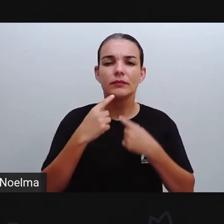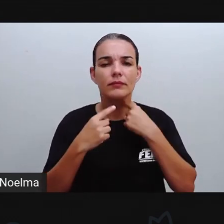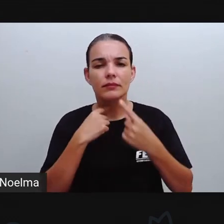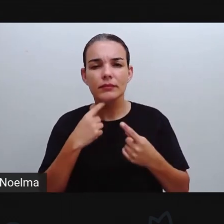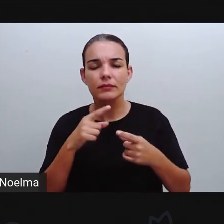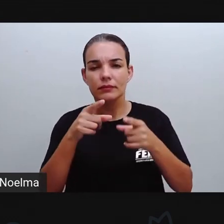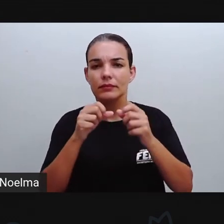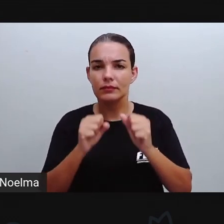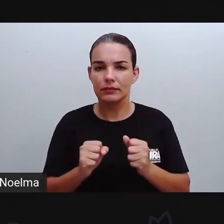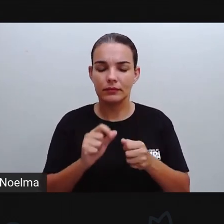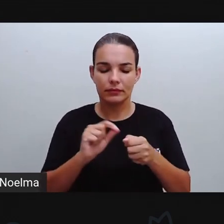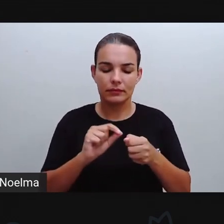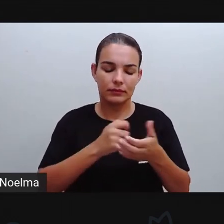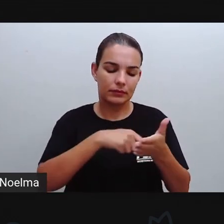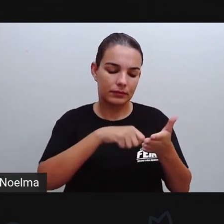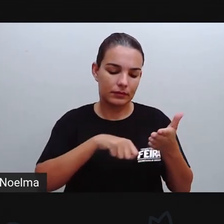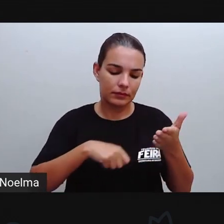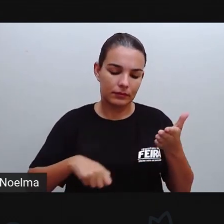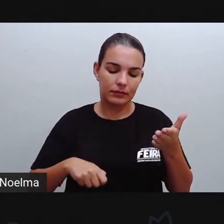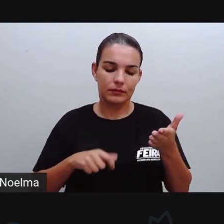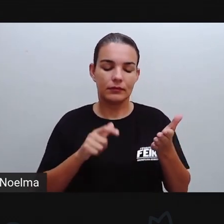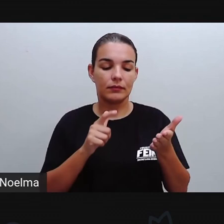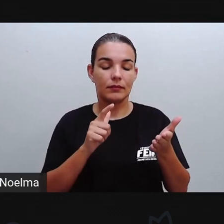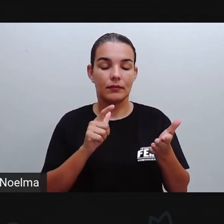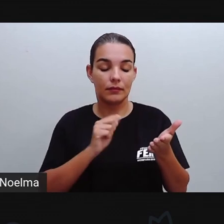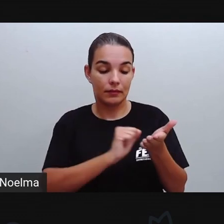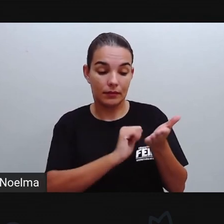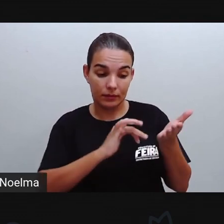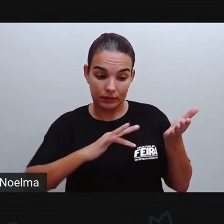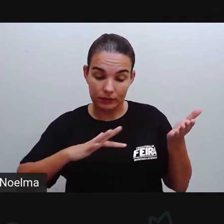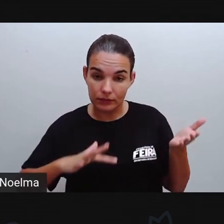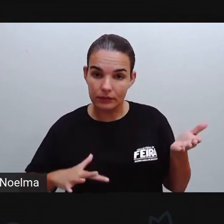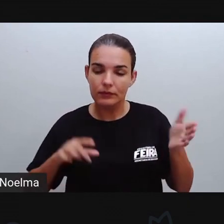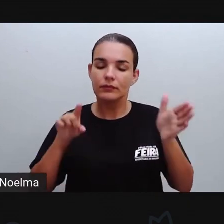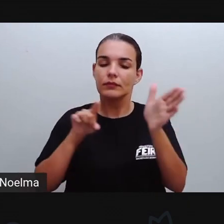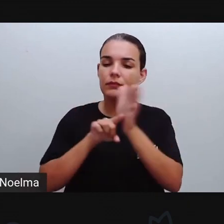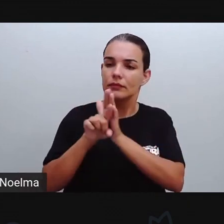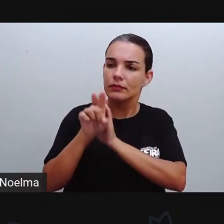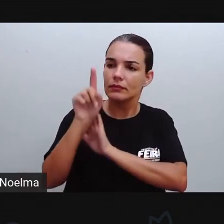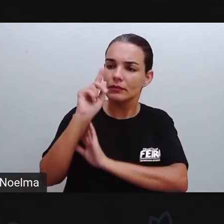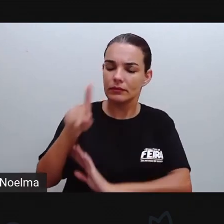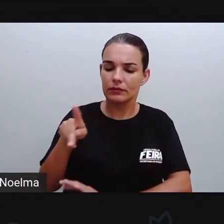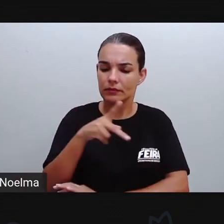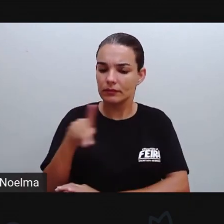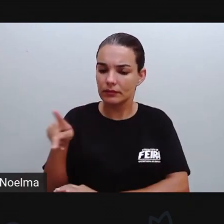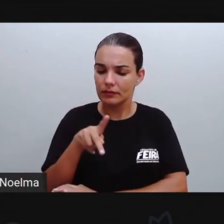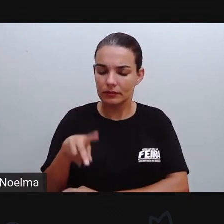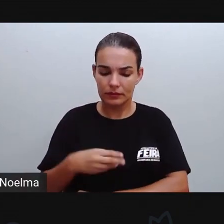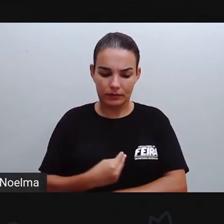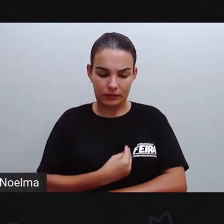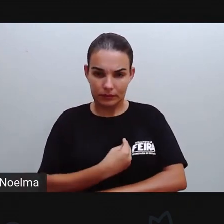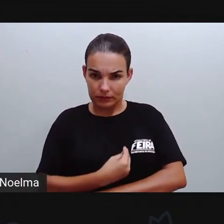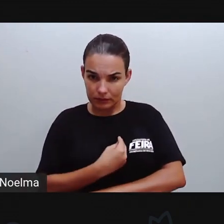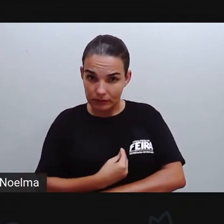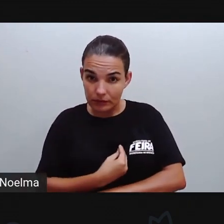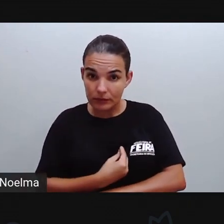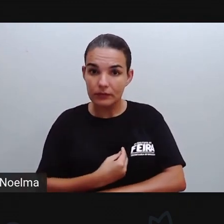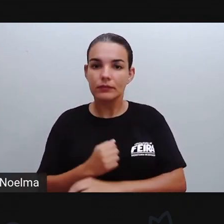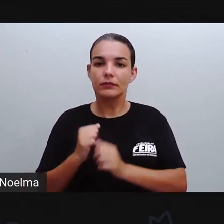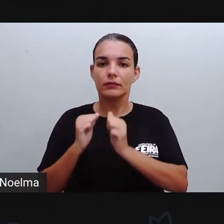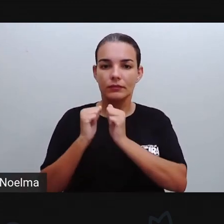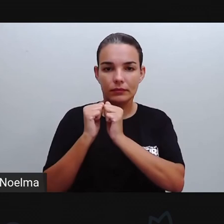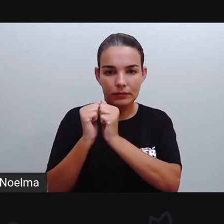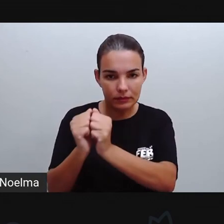faça essa anotação no seu caderno, ou na própria atividade ali na questão, para quando vocês estiverem no seu momento presencial,